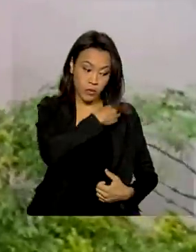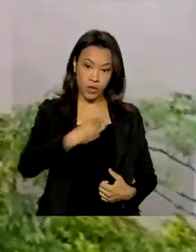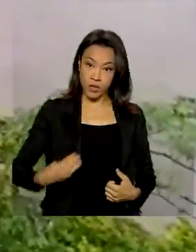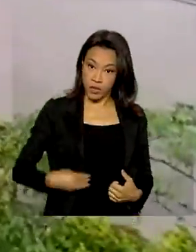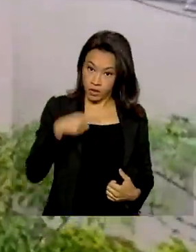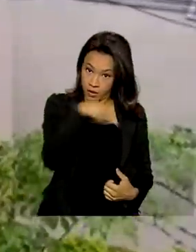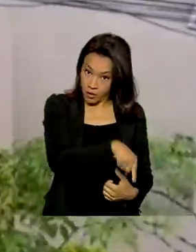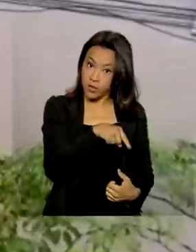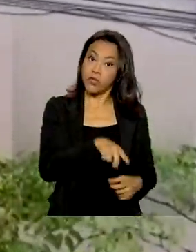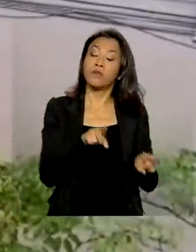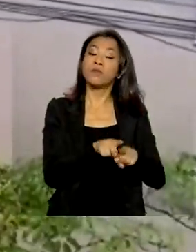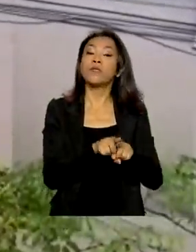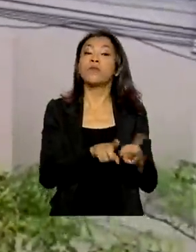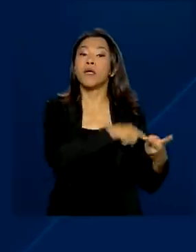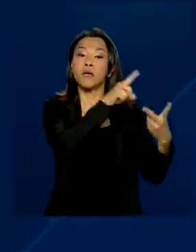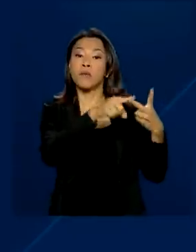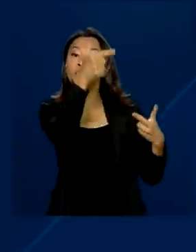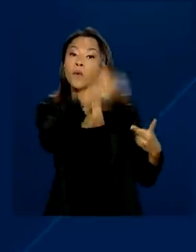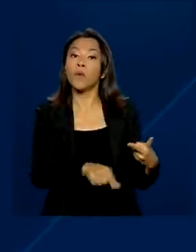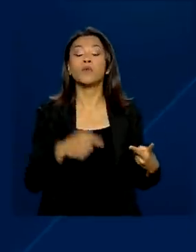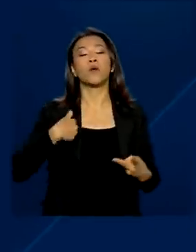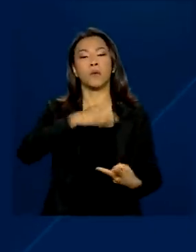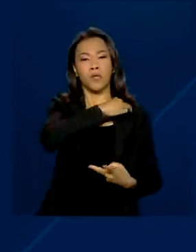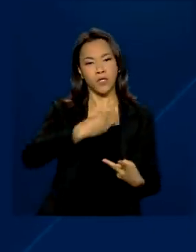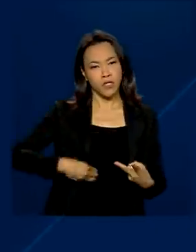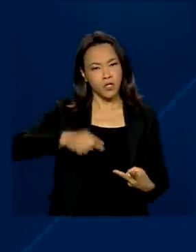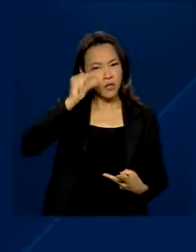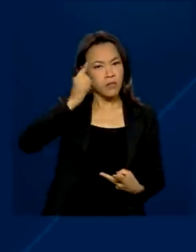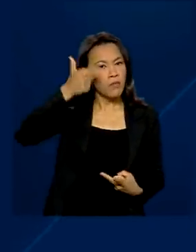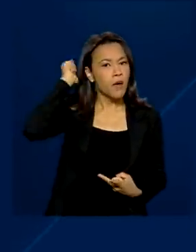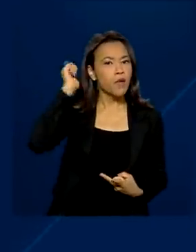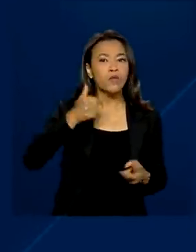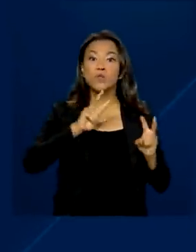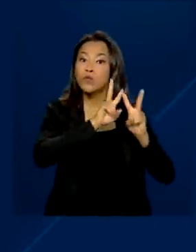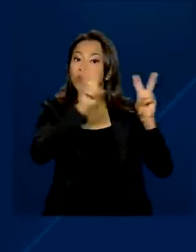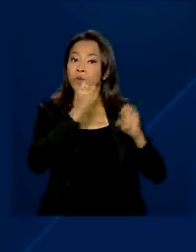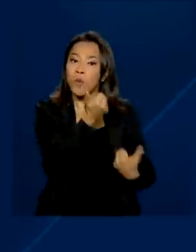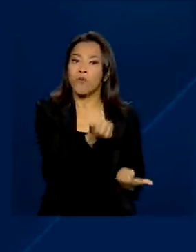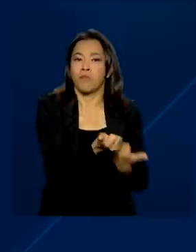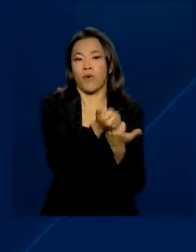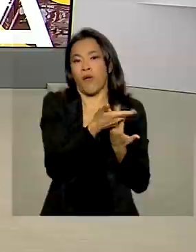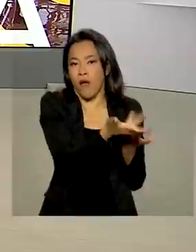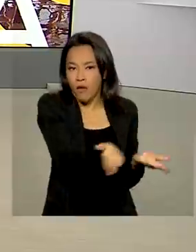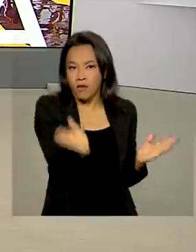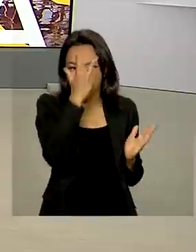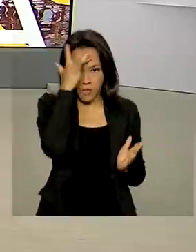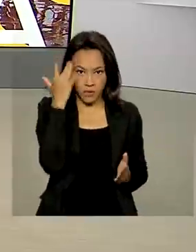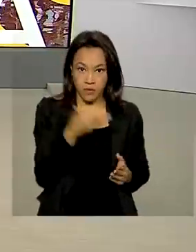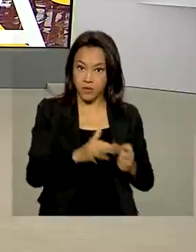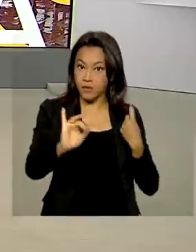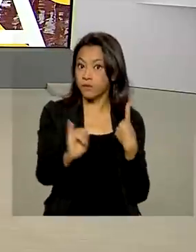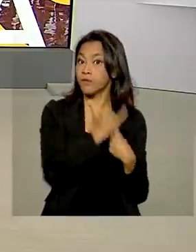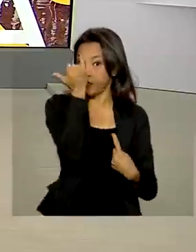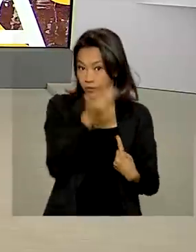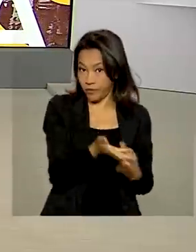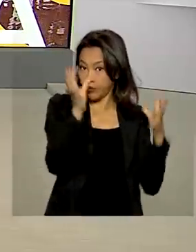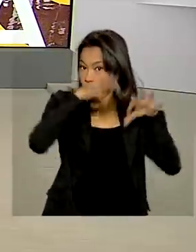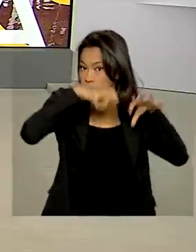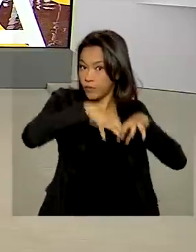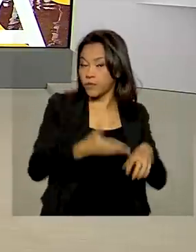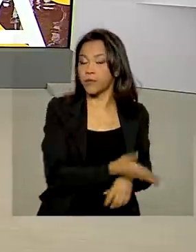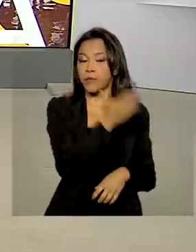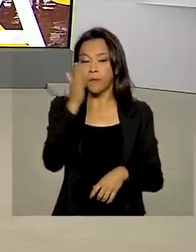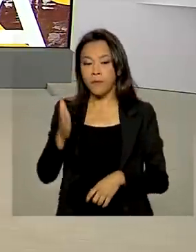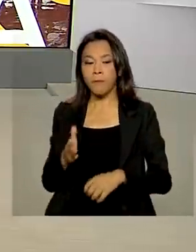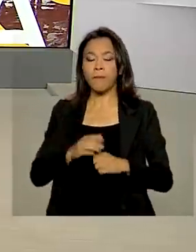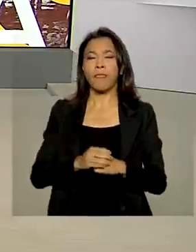Desenvolvimento Regional, e Paulo Guedes, da Economia, para auxílio imediato às vítimas. Vão até 18 de